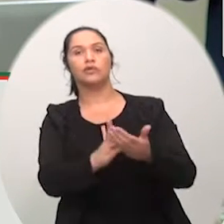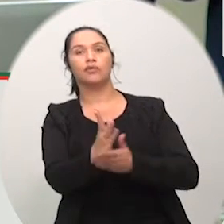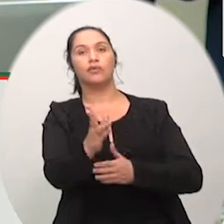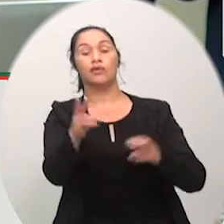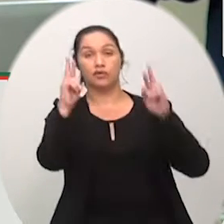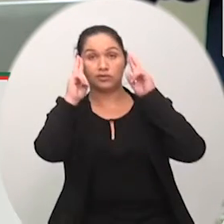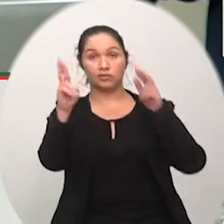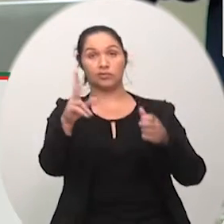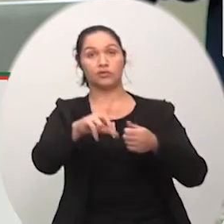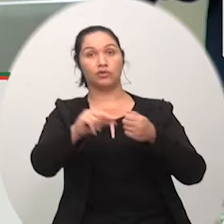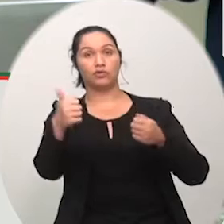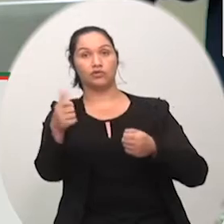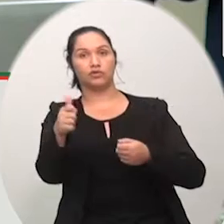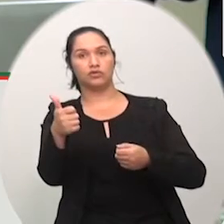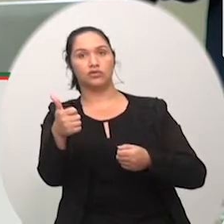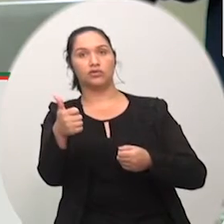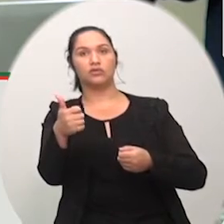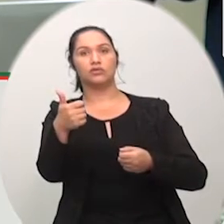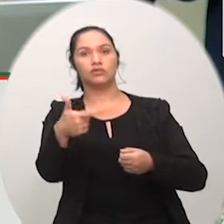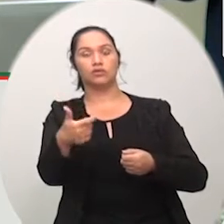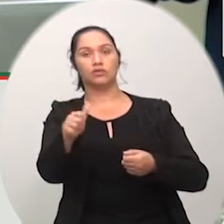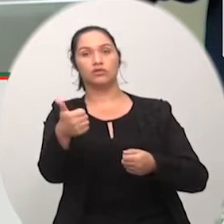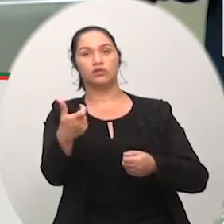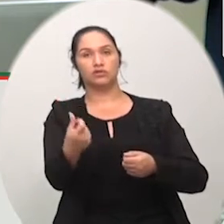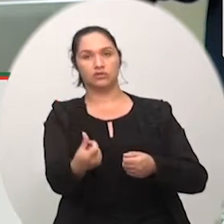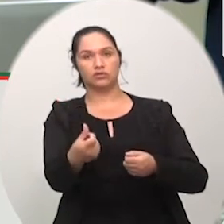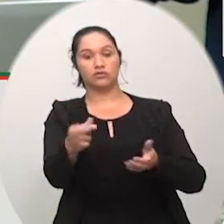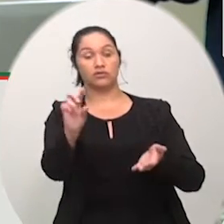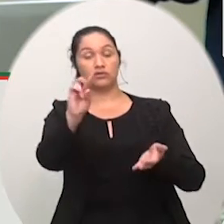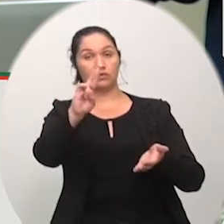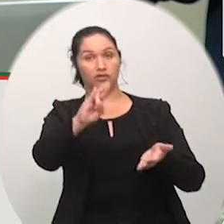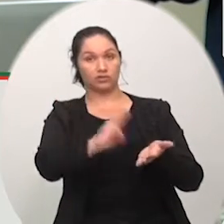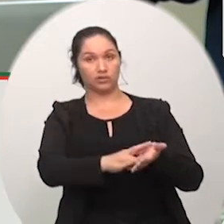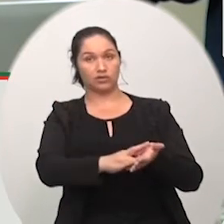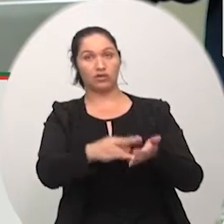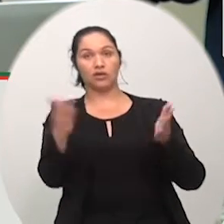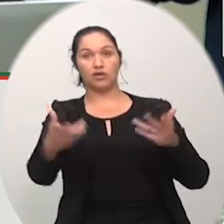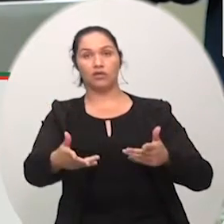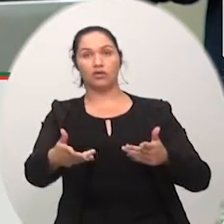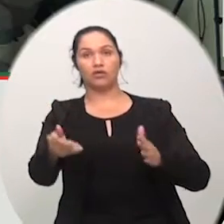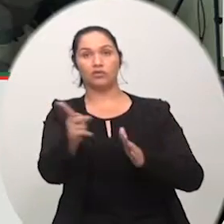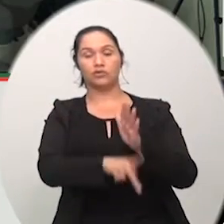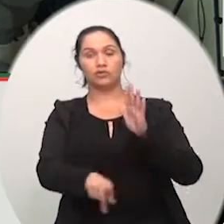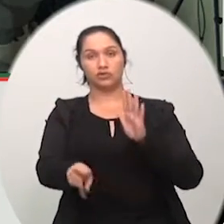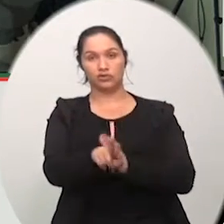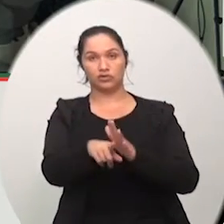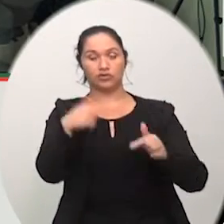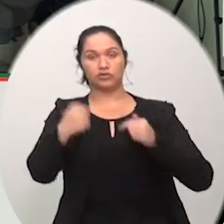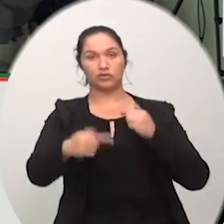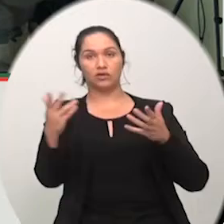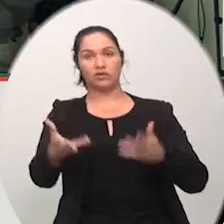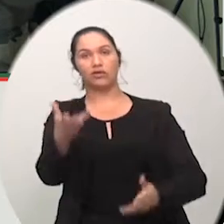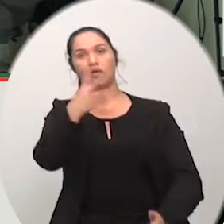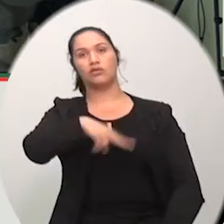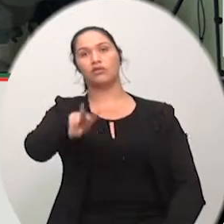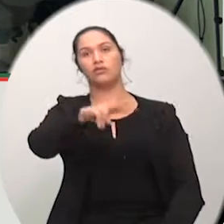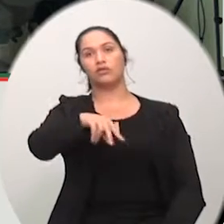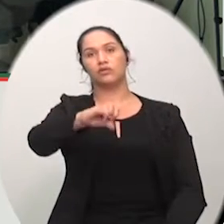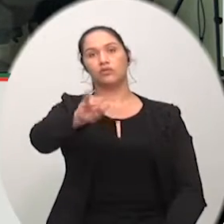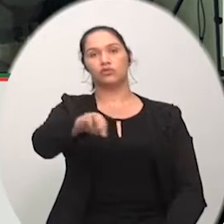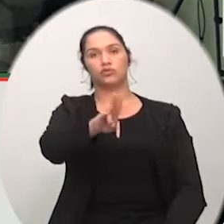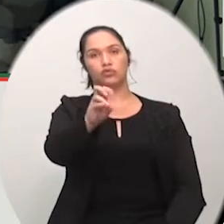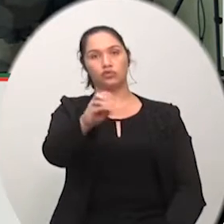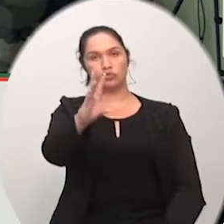112 e 116 do regimento interno está em discussão o projeto a palavra ao governador presidente Júlio Coloma